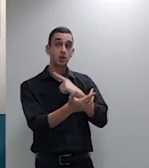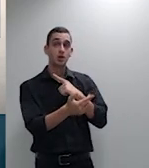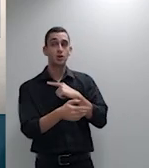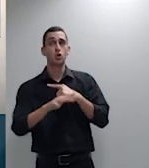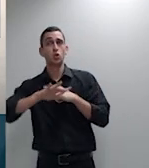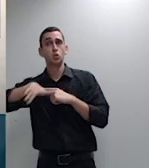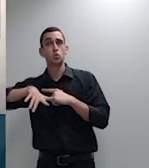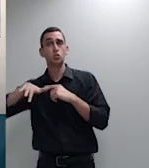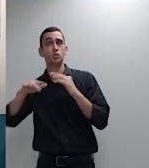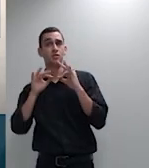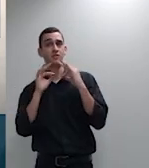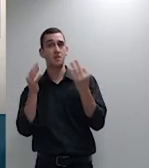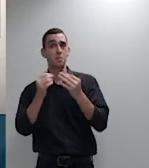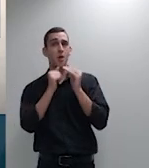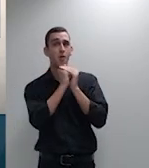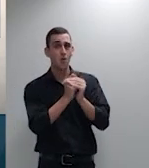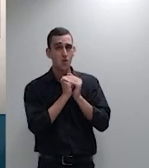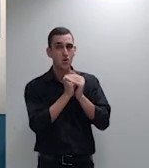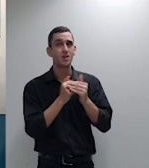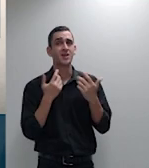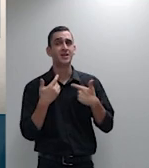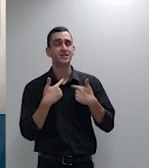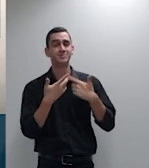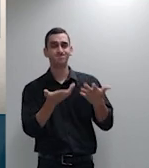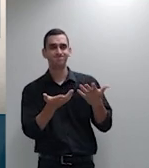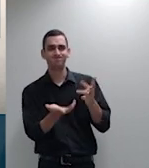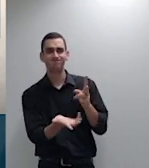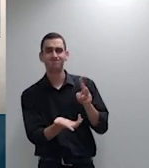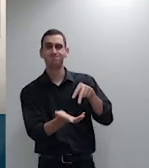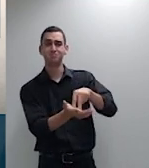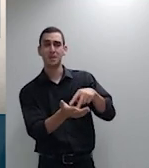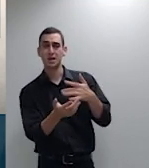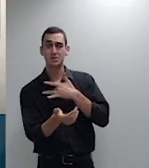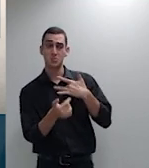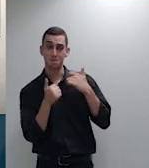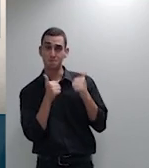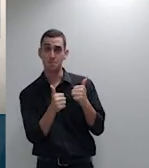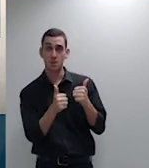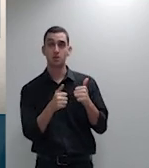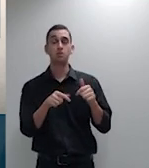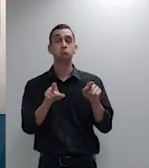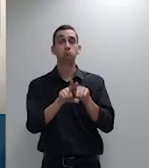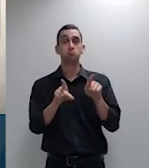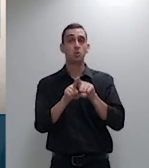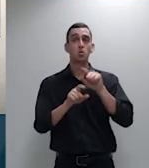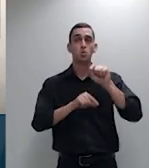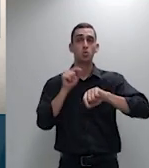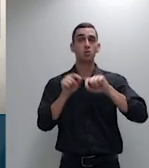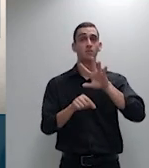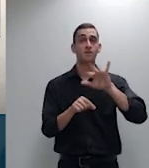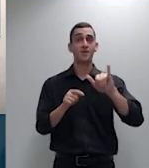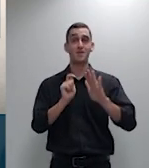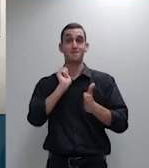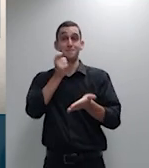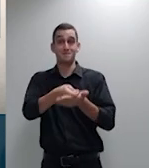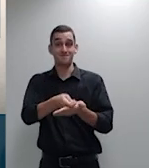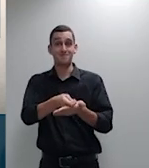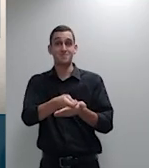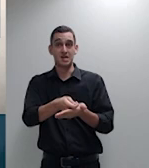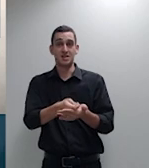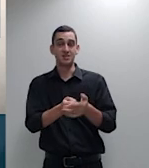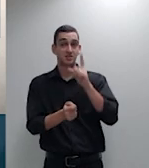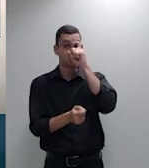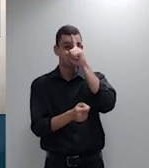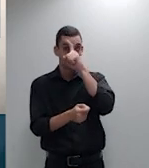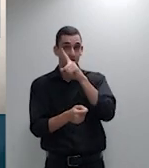voltasse a ver a luz mas também para que conseguisse pagar o reajuste de quem era maior de 59